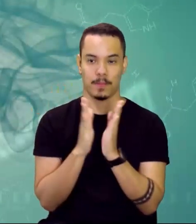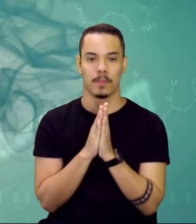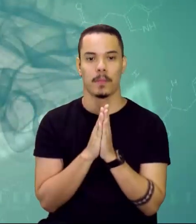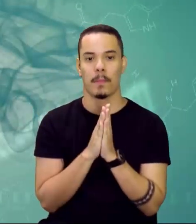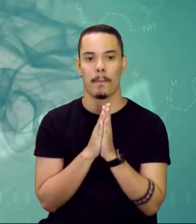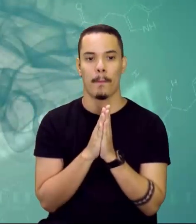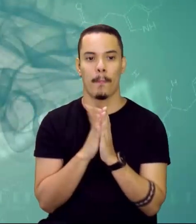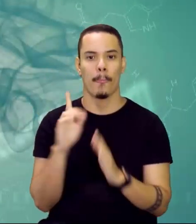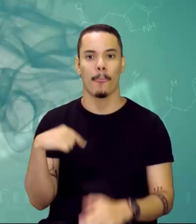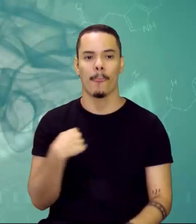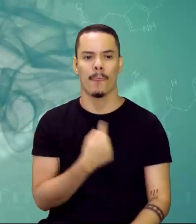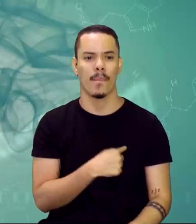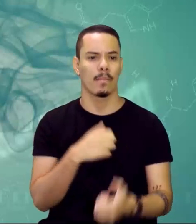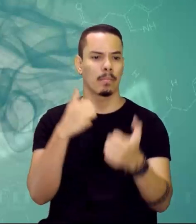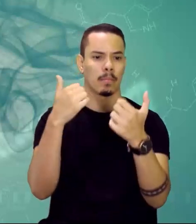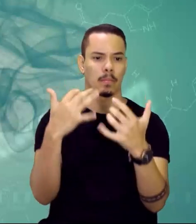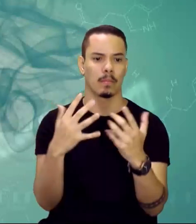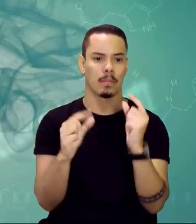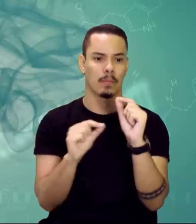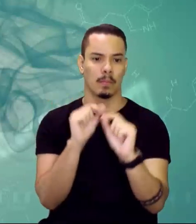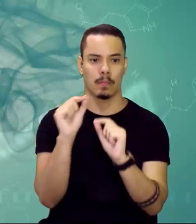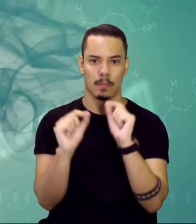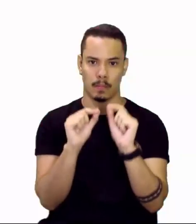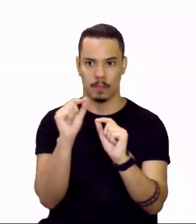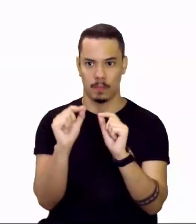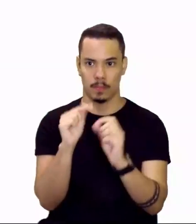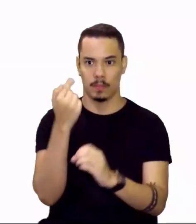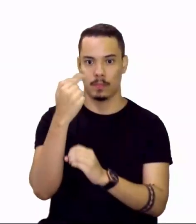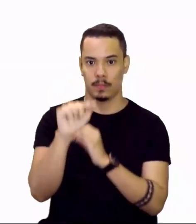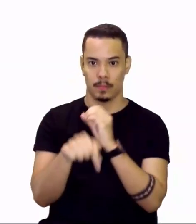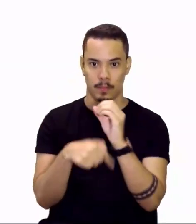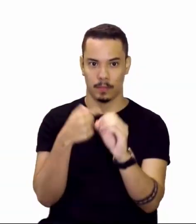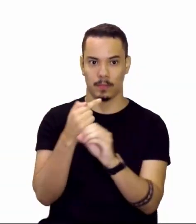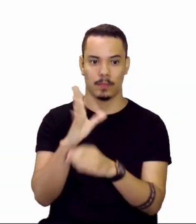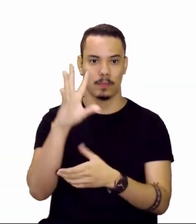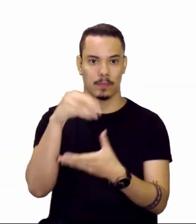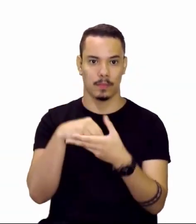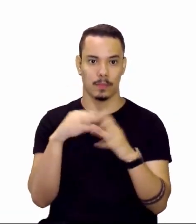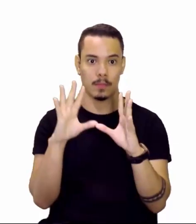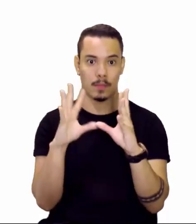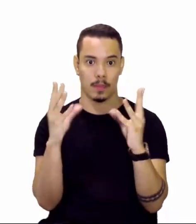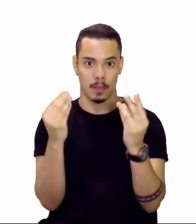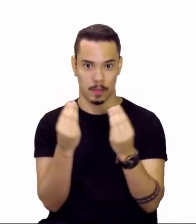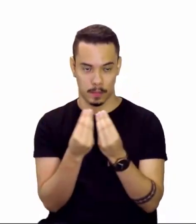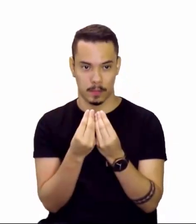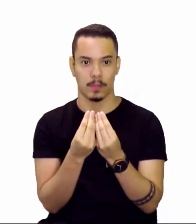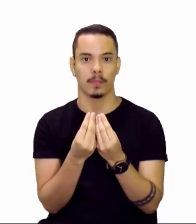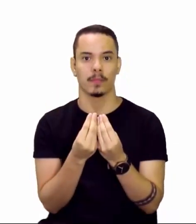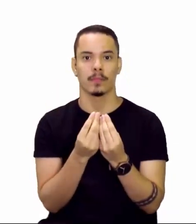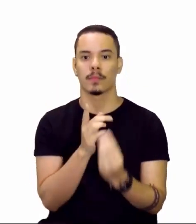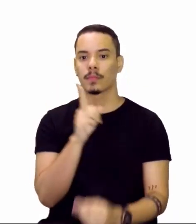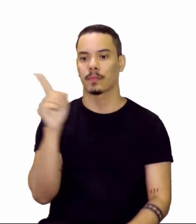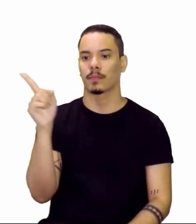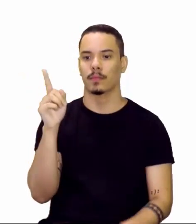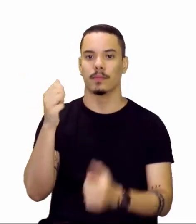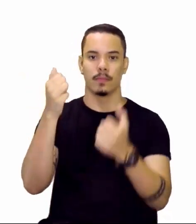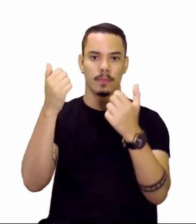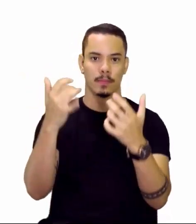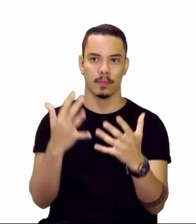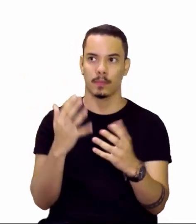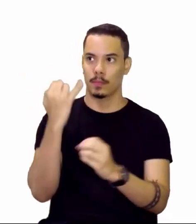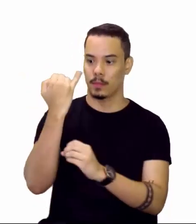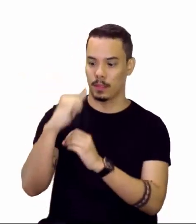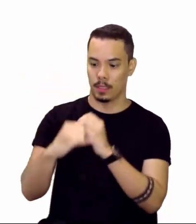a gente está falando sobre átomos e suas partículas, né? E aqui nós trabalhamos os